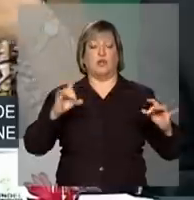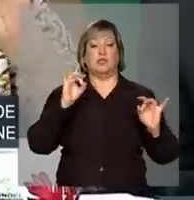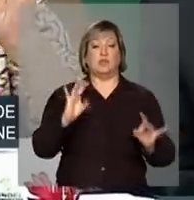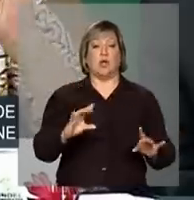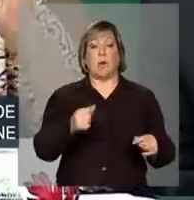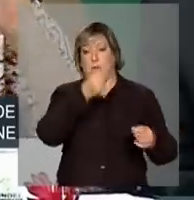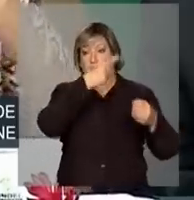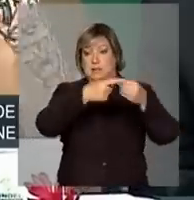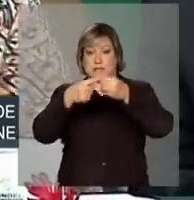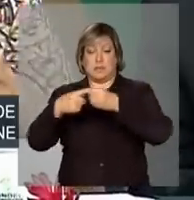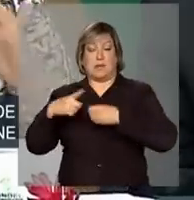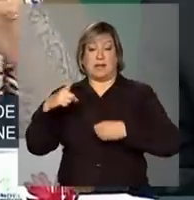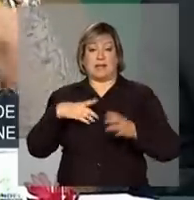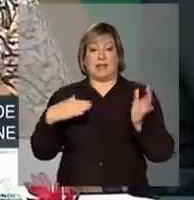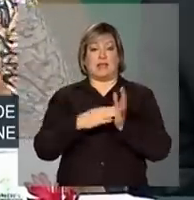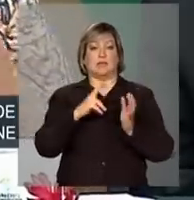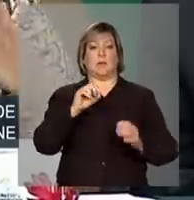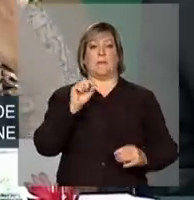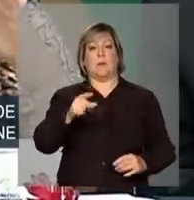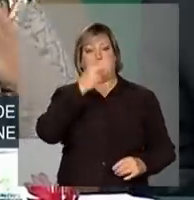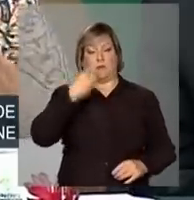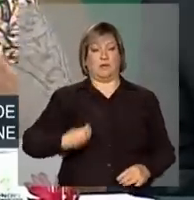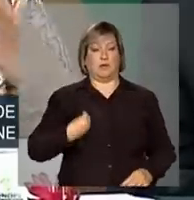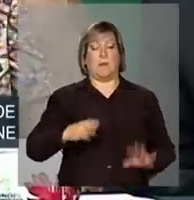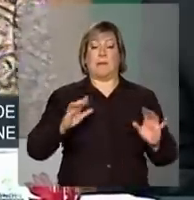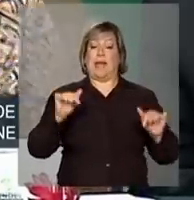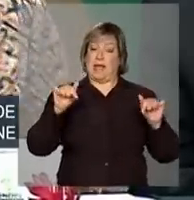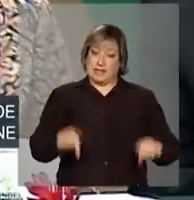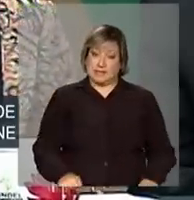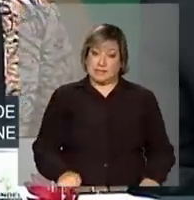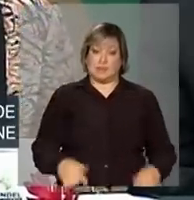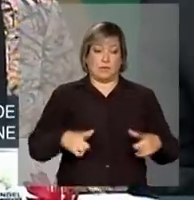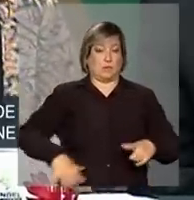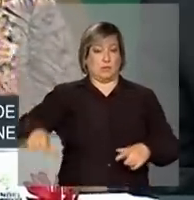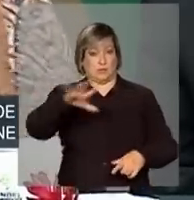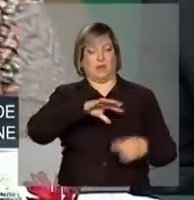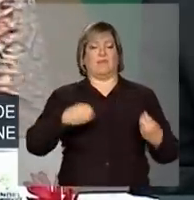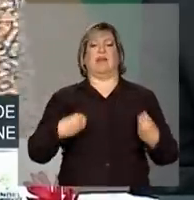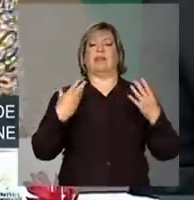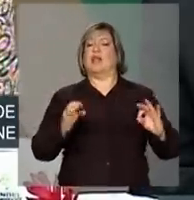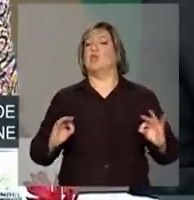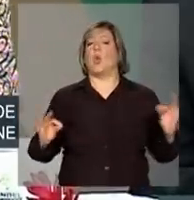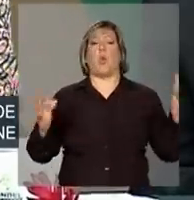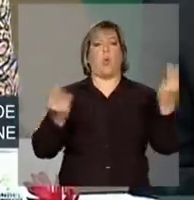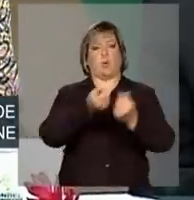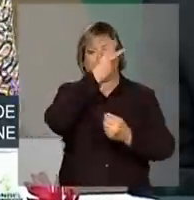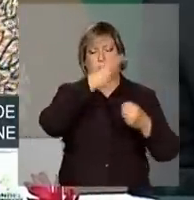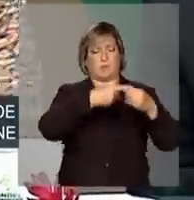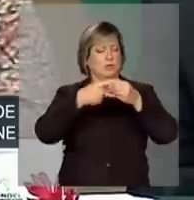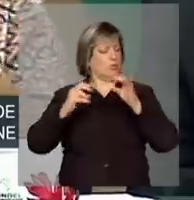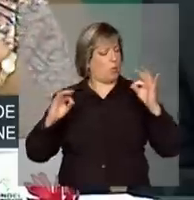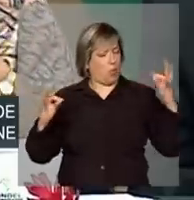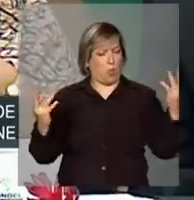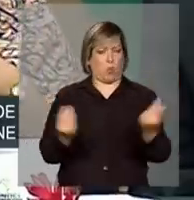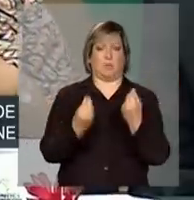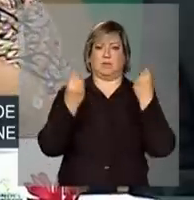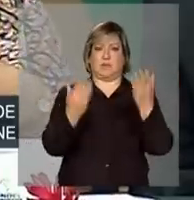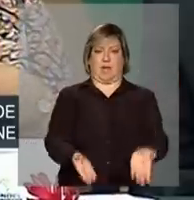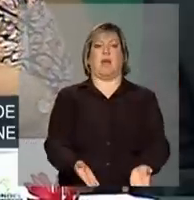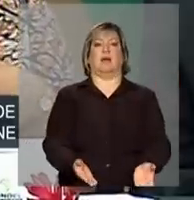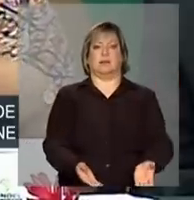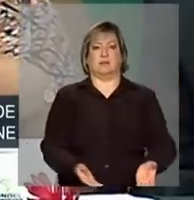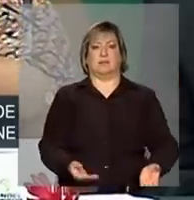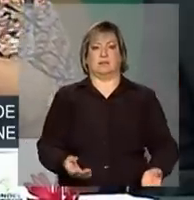nós vamos dar para todos os municípios que, não só que estão no semiárido, estão nas regiões de transição, naquelas